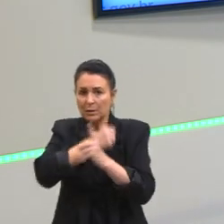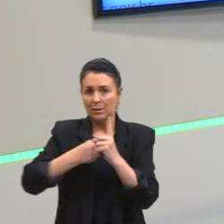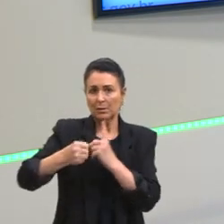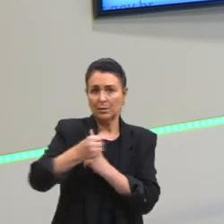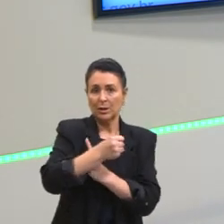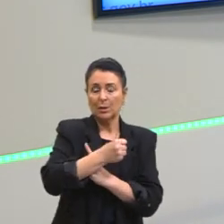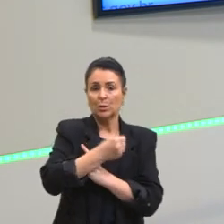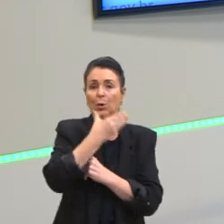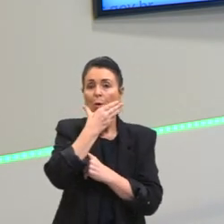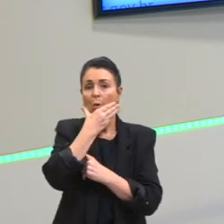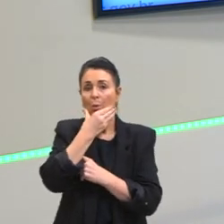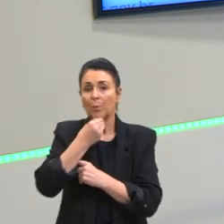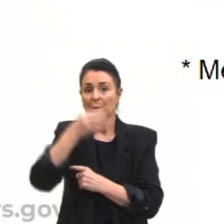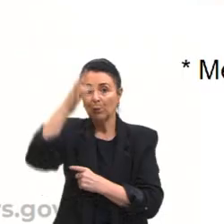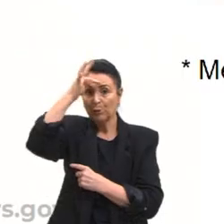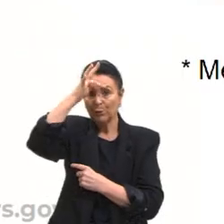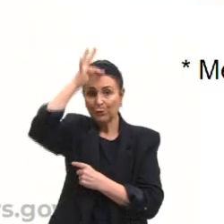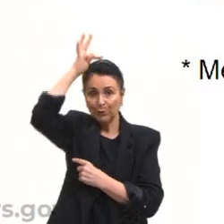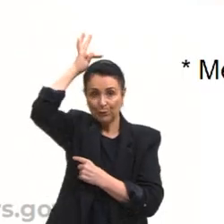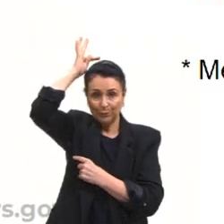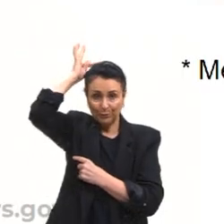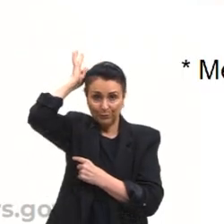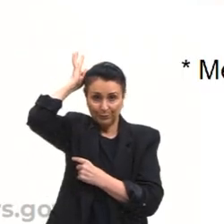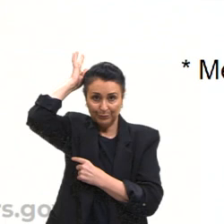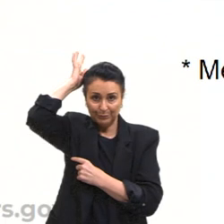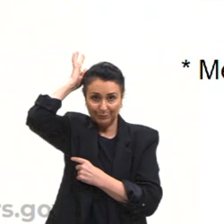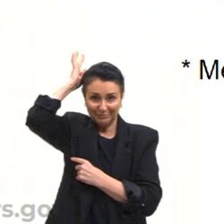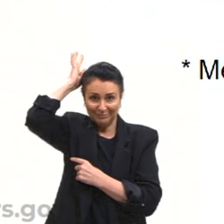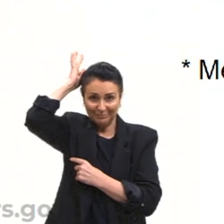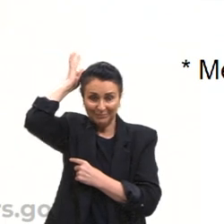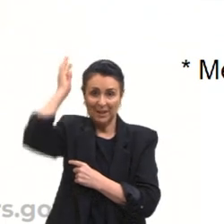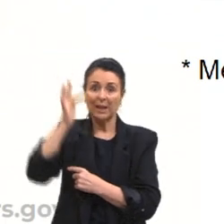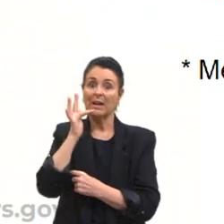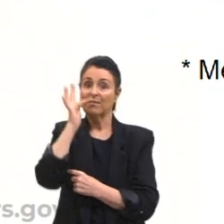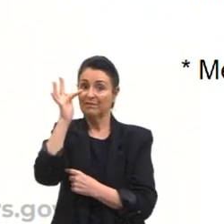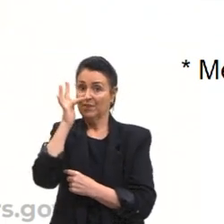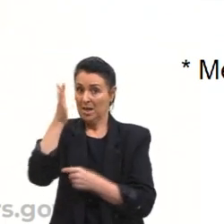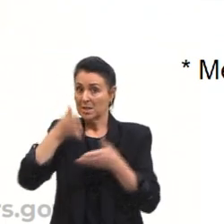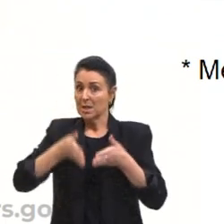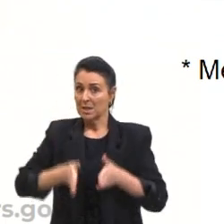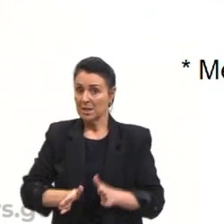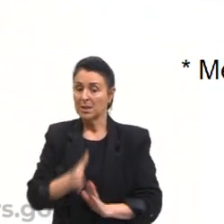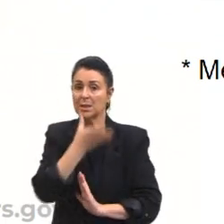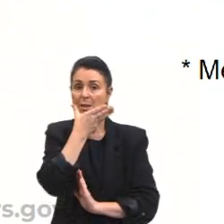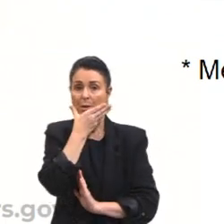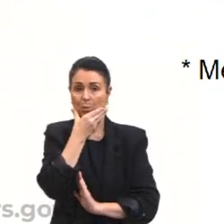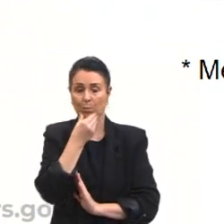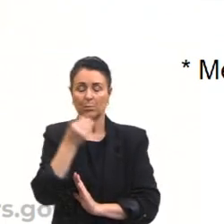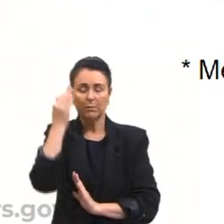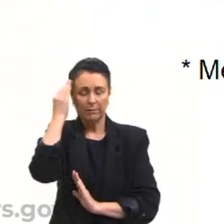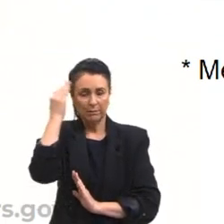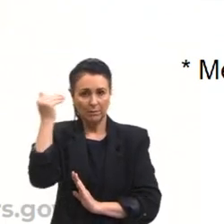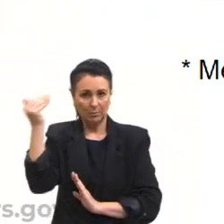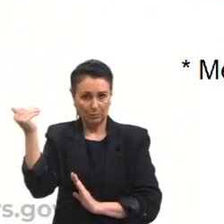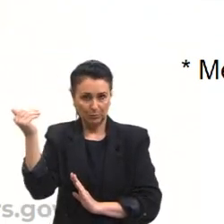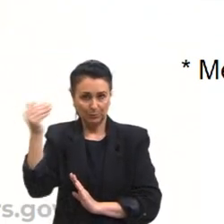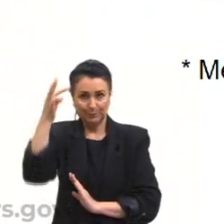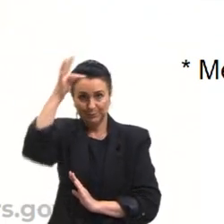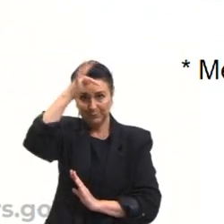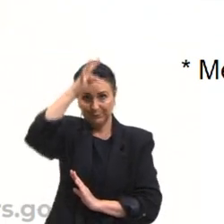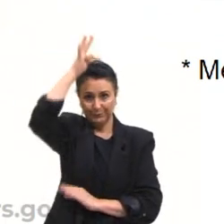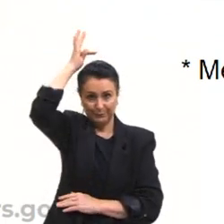camarada aqui chamado Foucault, é um francês, desafio você, é interessante você entender um pouco do Foucault. Muito bacana esse cara.